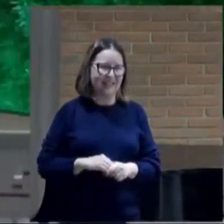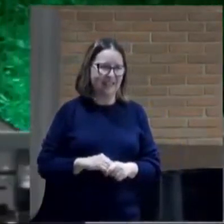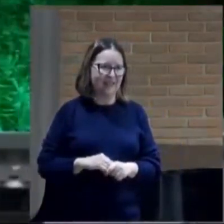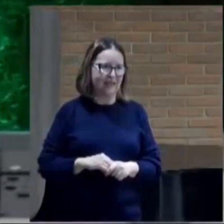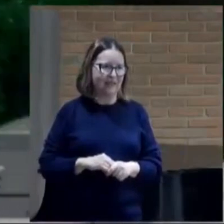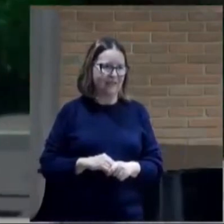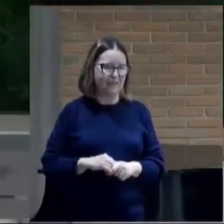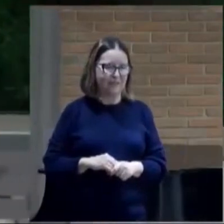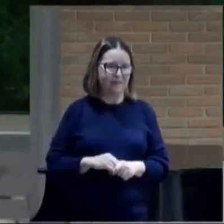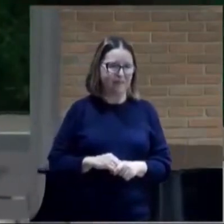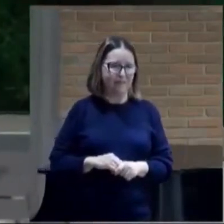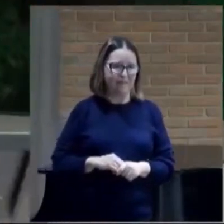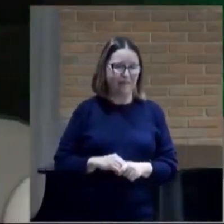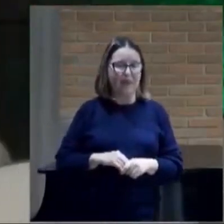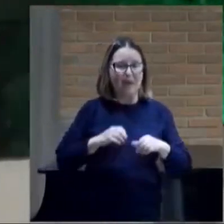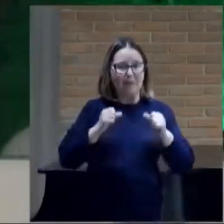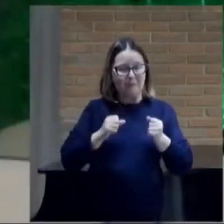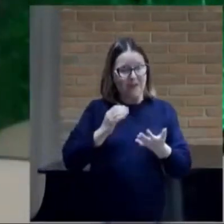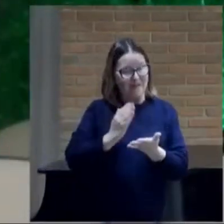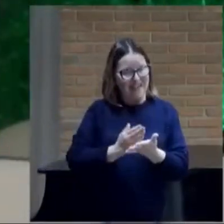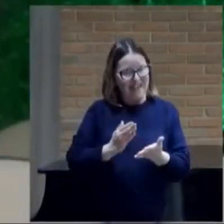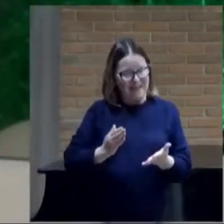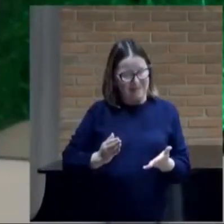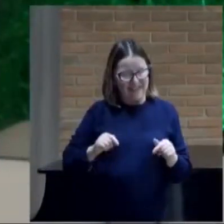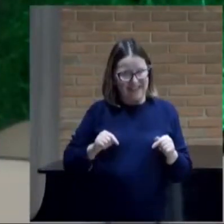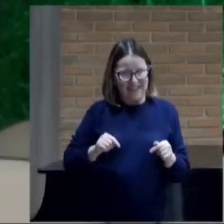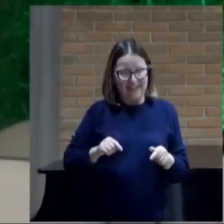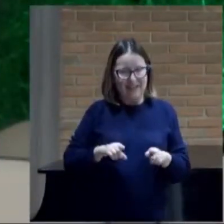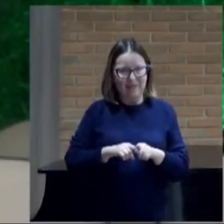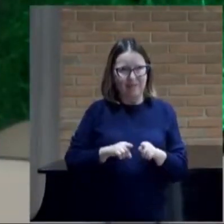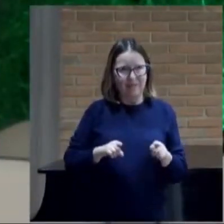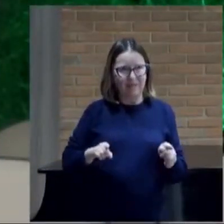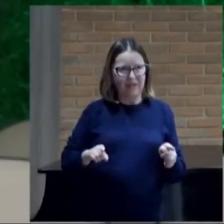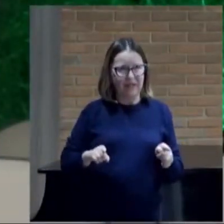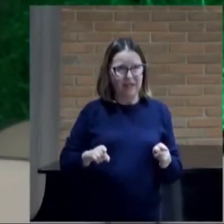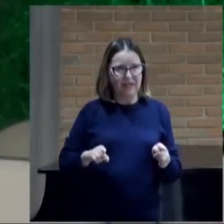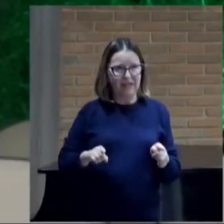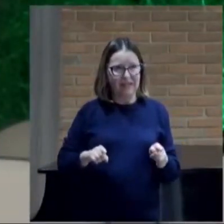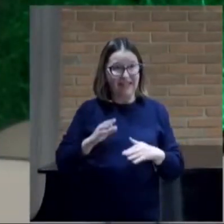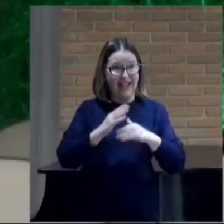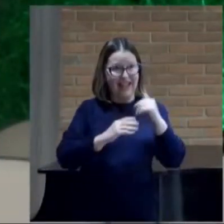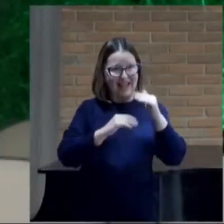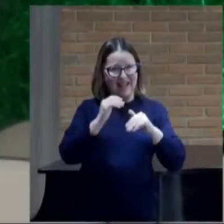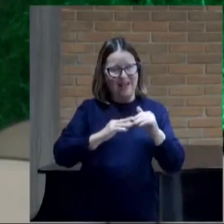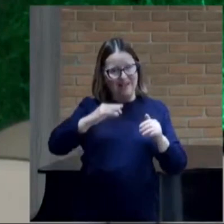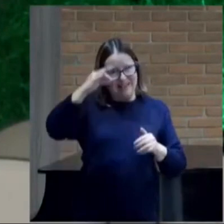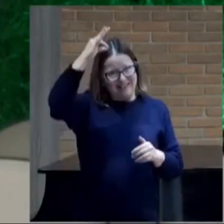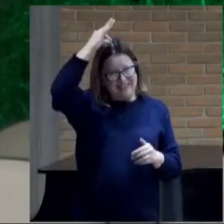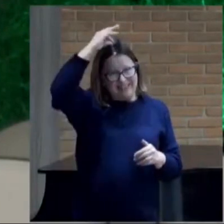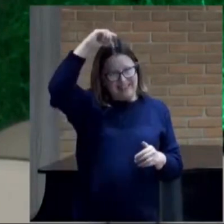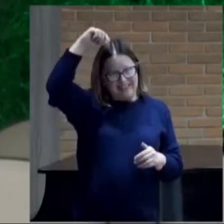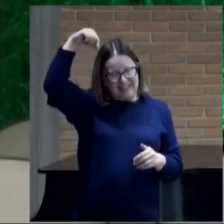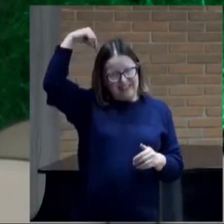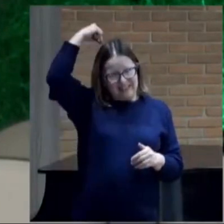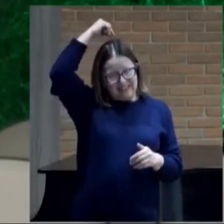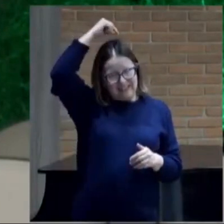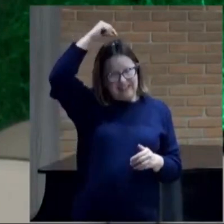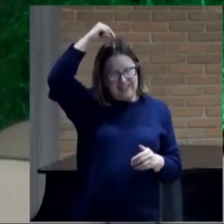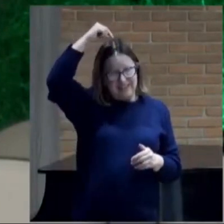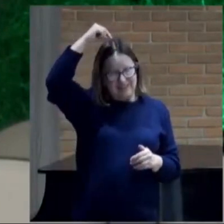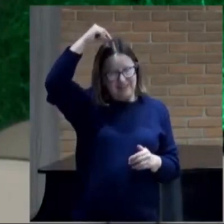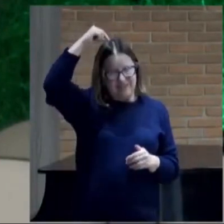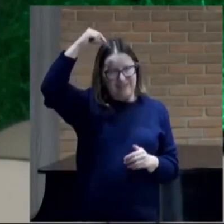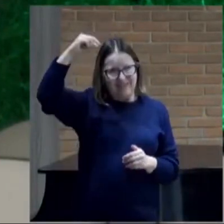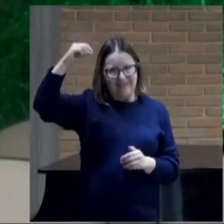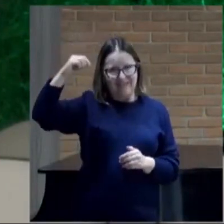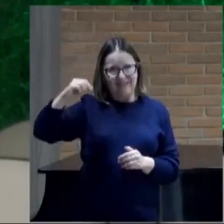A gente pode Terminar aqui Mas eu tenho mais A obra do Espírito Santo É